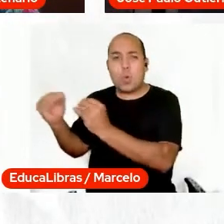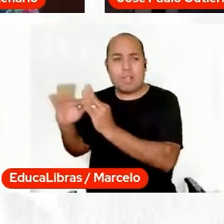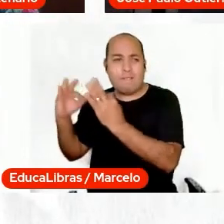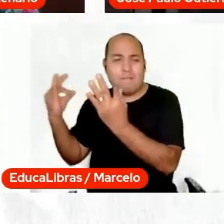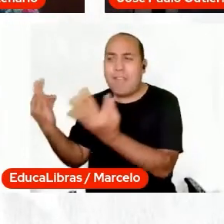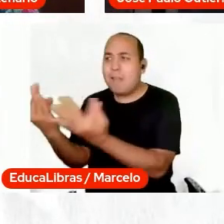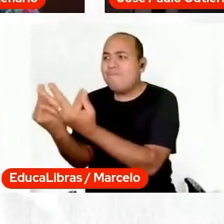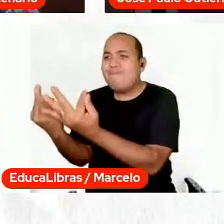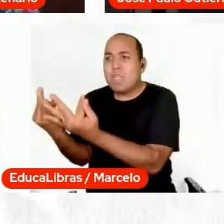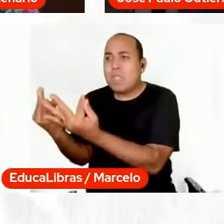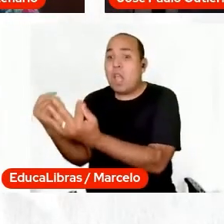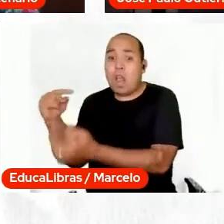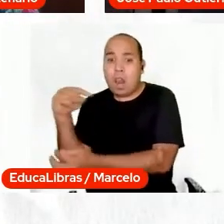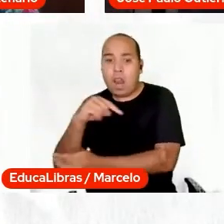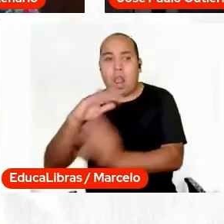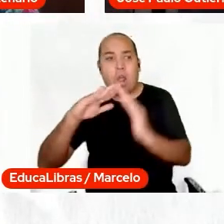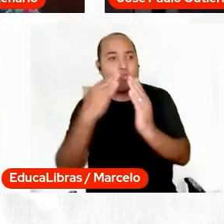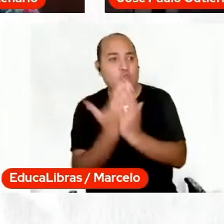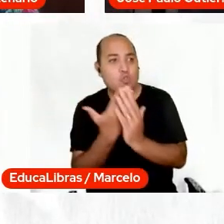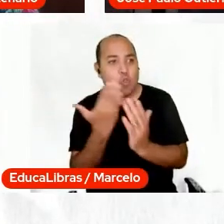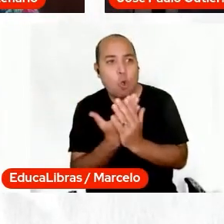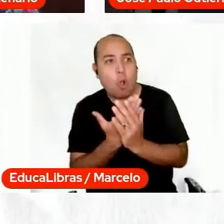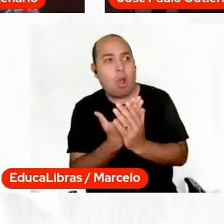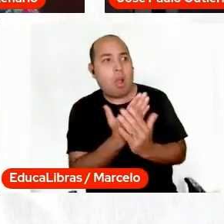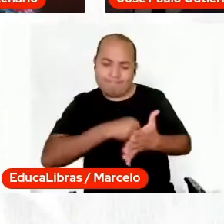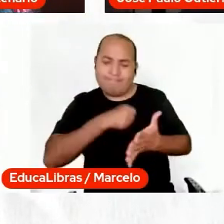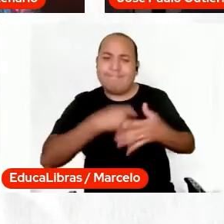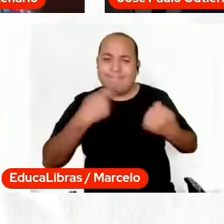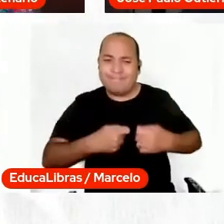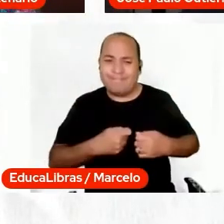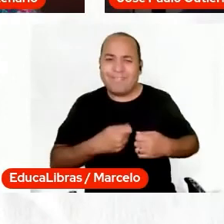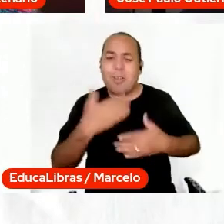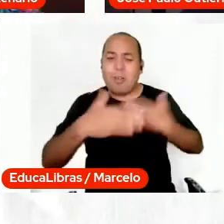jovens aí, então a gente precisa ser resistência.